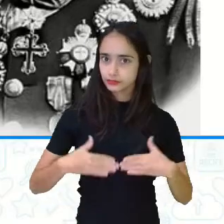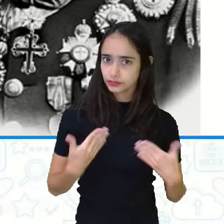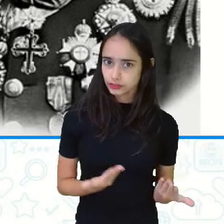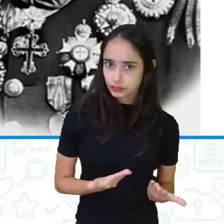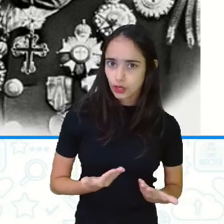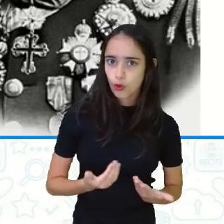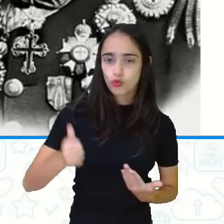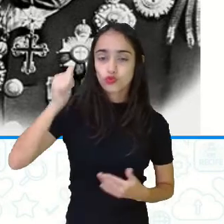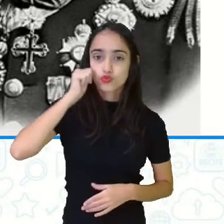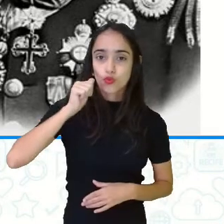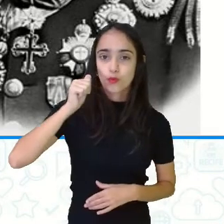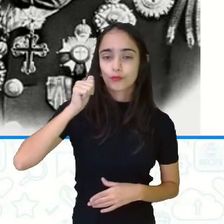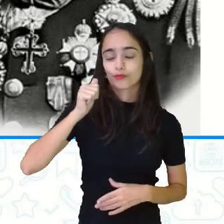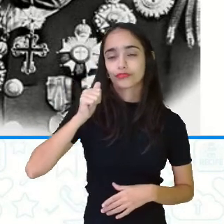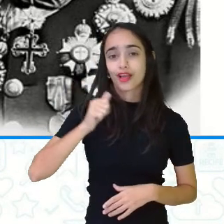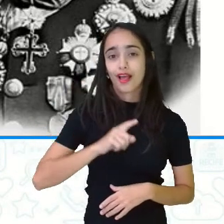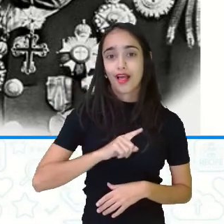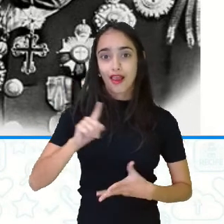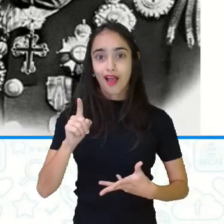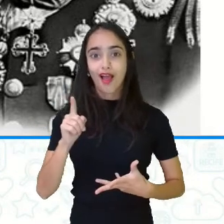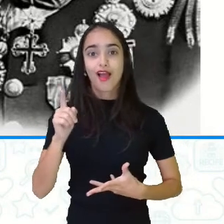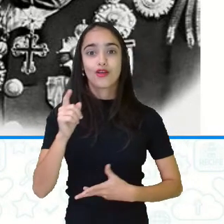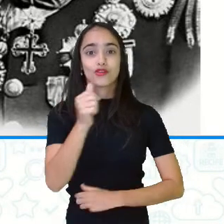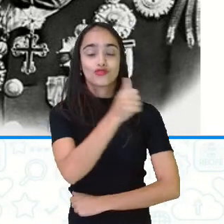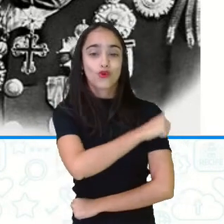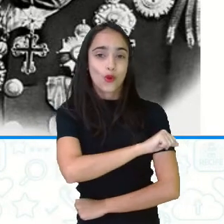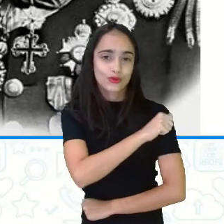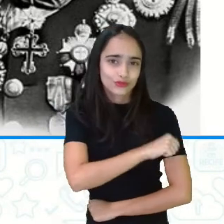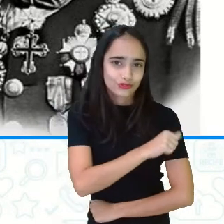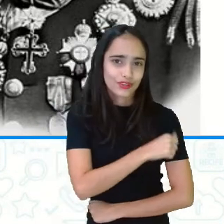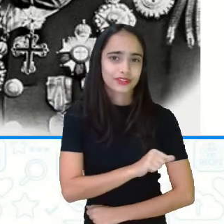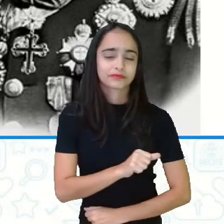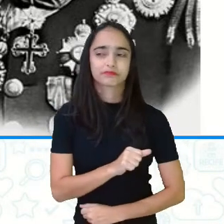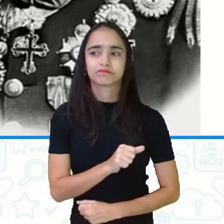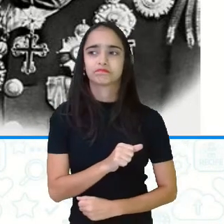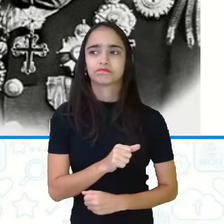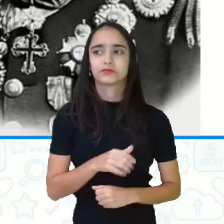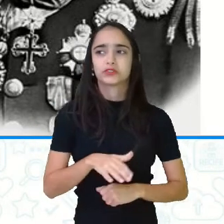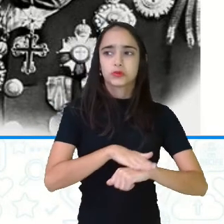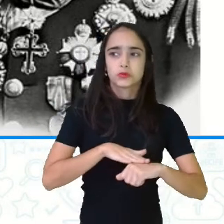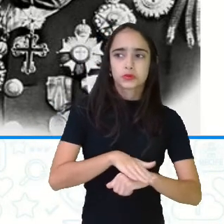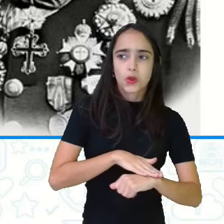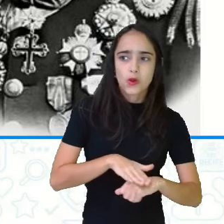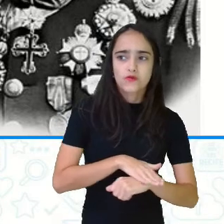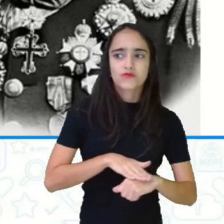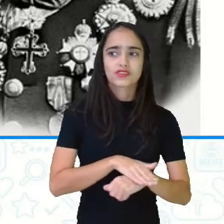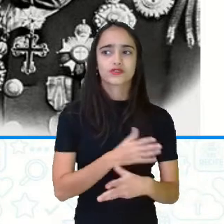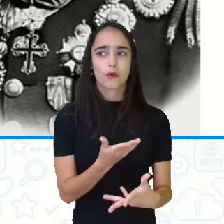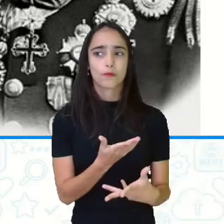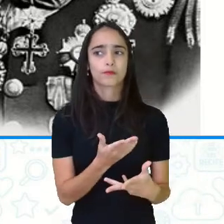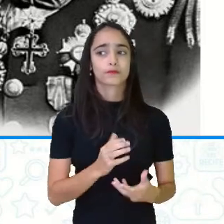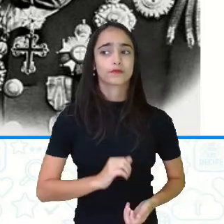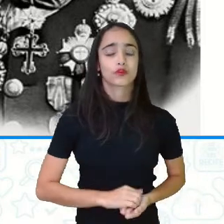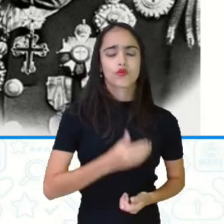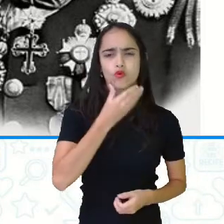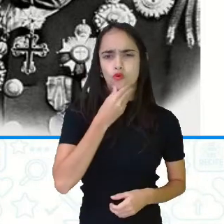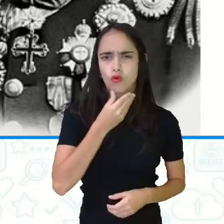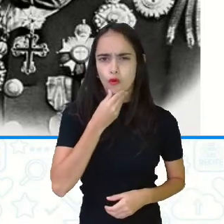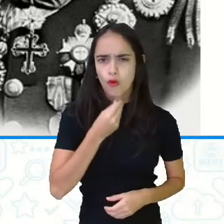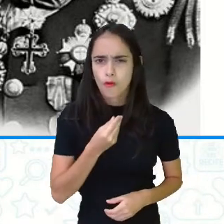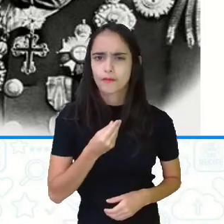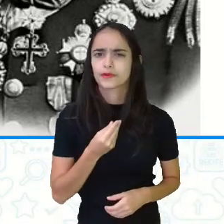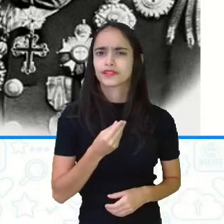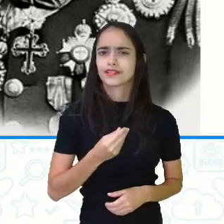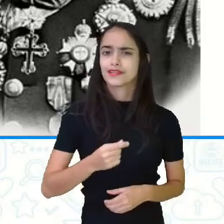republicanos insistiram com o Marechal Deodoro da Fonseca, que esse era um monarquista, que ele chefiasse esse movimento.